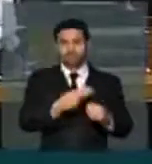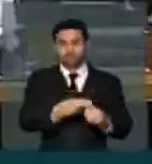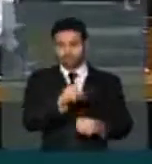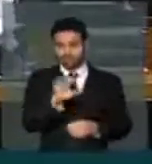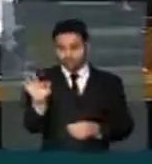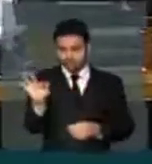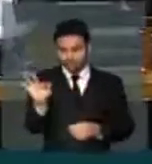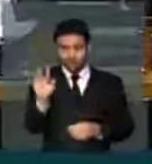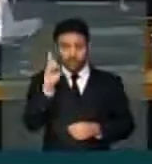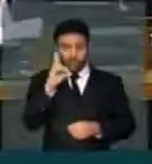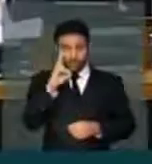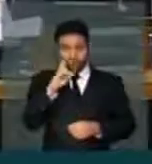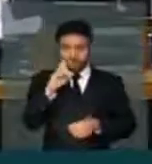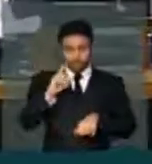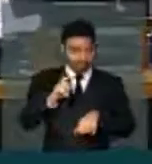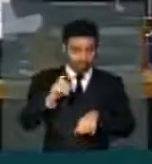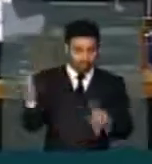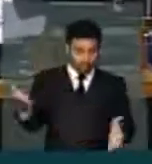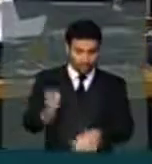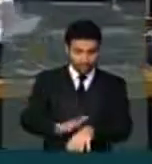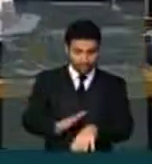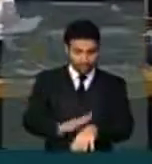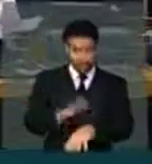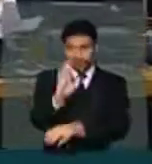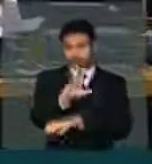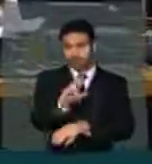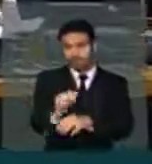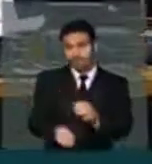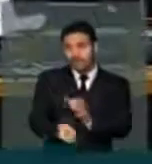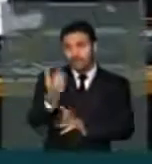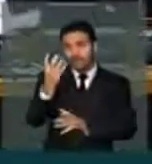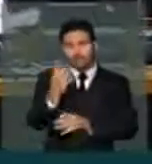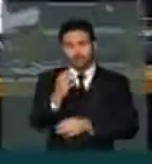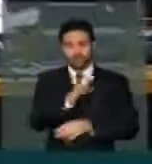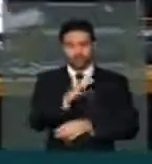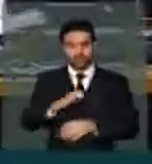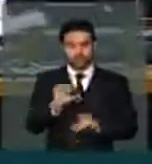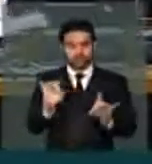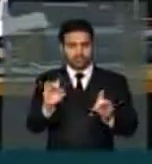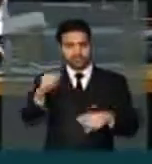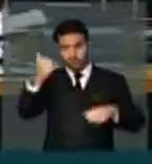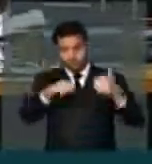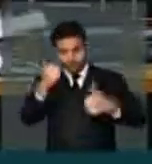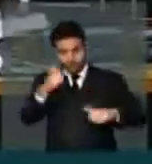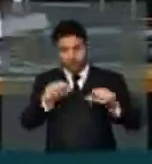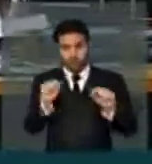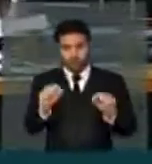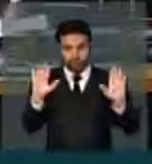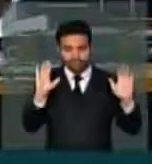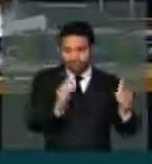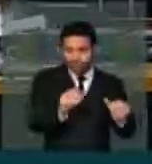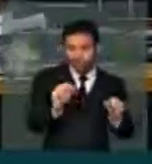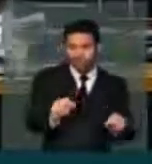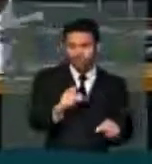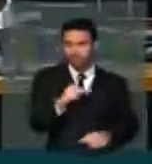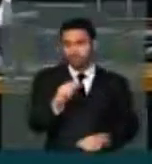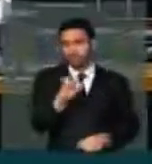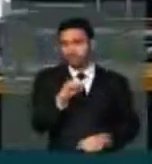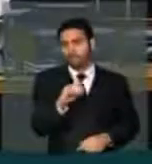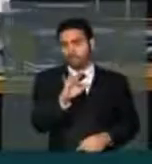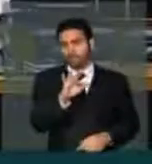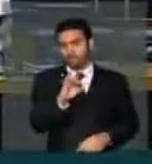Federal. Lembrando que daqui a pouco, agora à tarde, será instalada uma comissão especial para analisar exclusivamente o Pacto